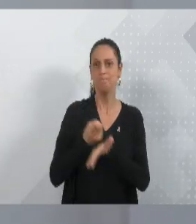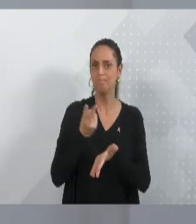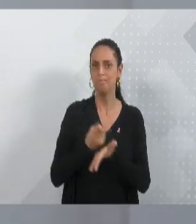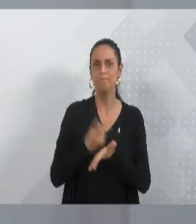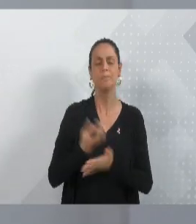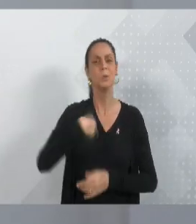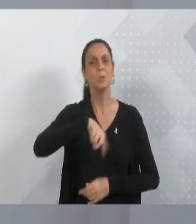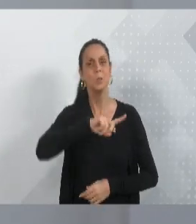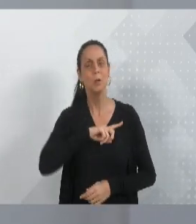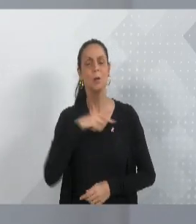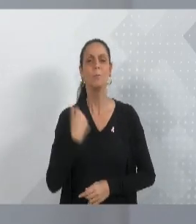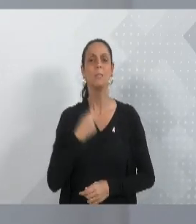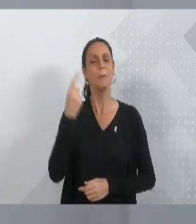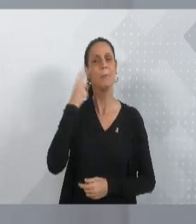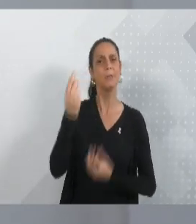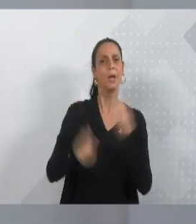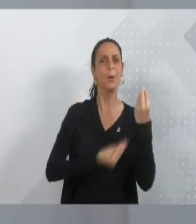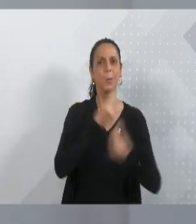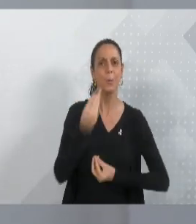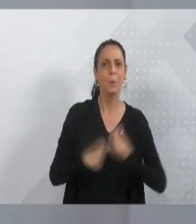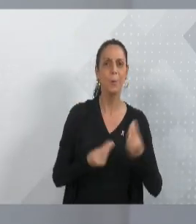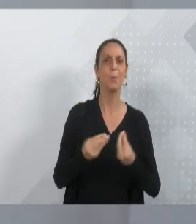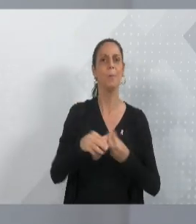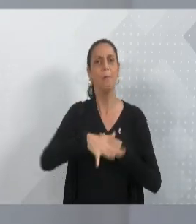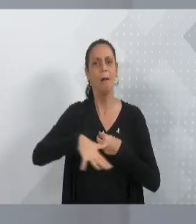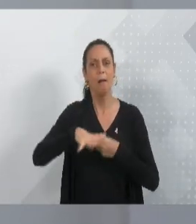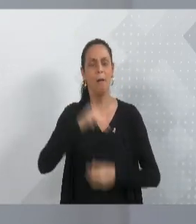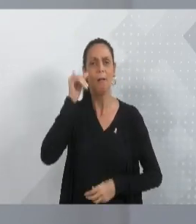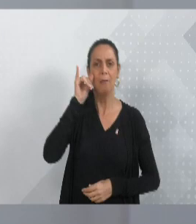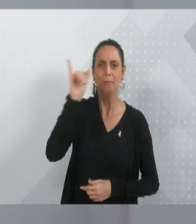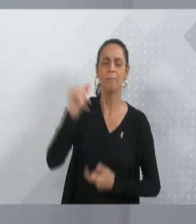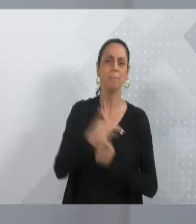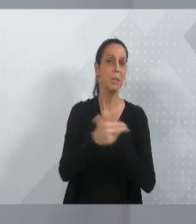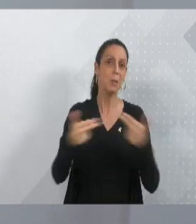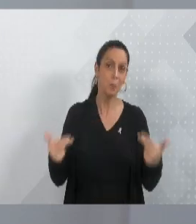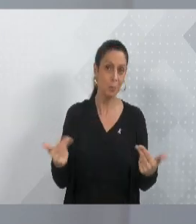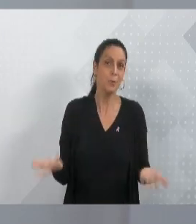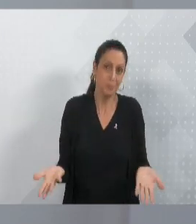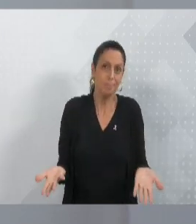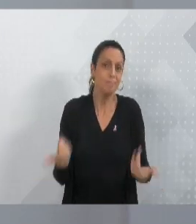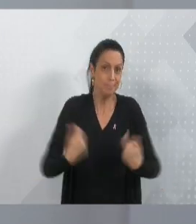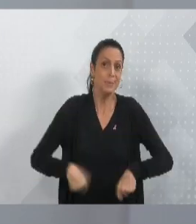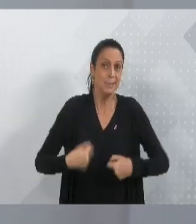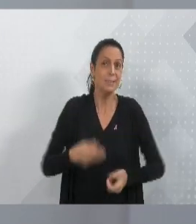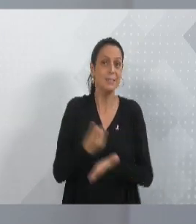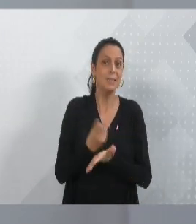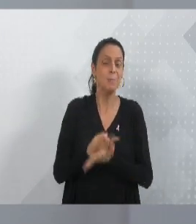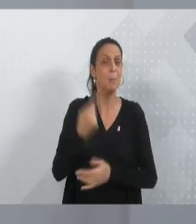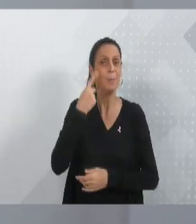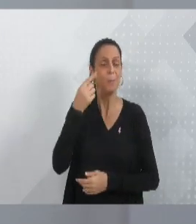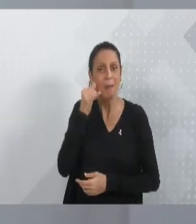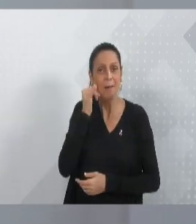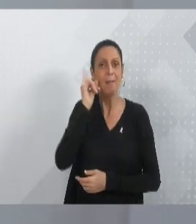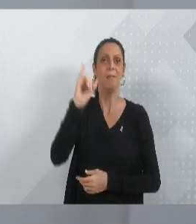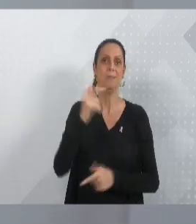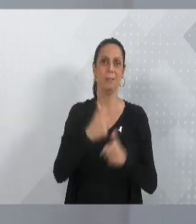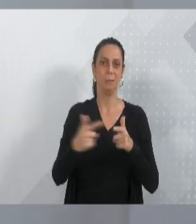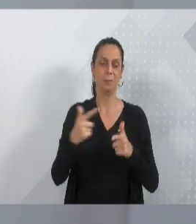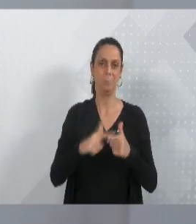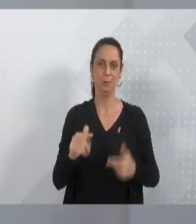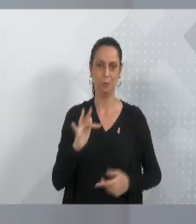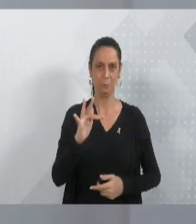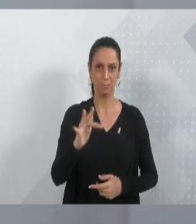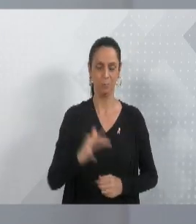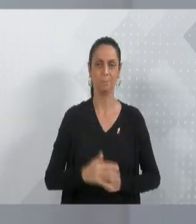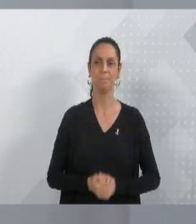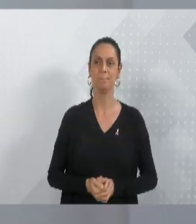de forma preventiva, para a gente impedir muitas vezes que algumas situações desastrosas, negativas acabem acontecendo. E quero,